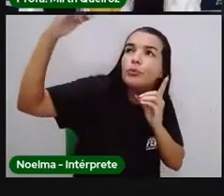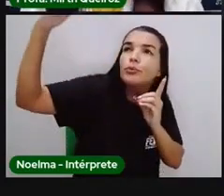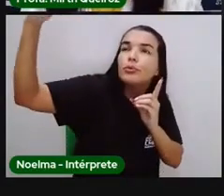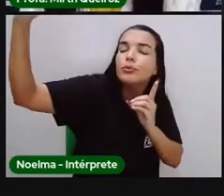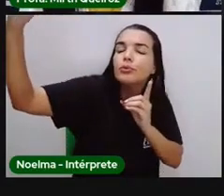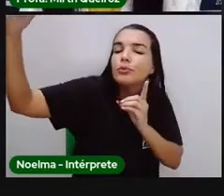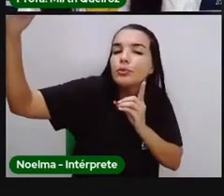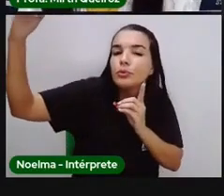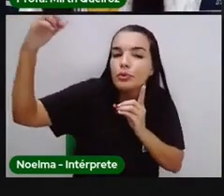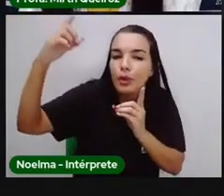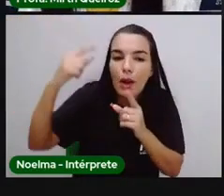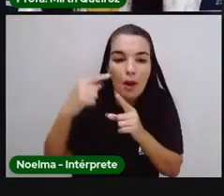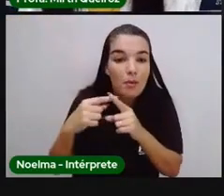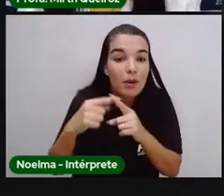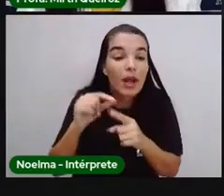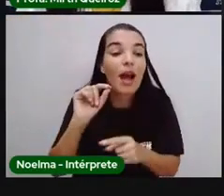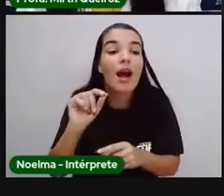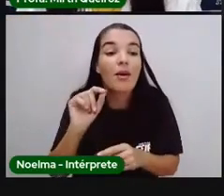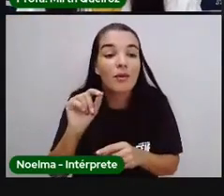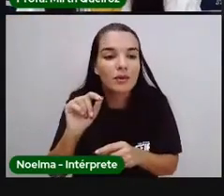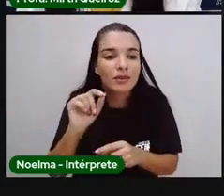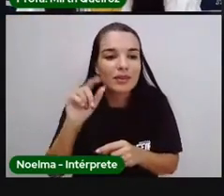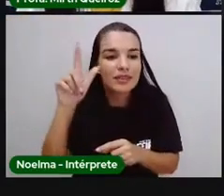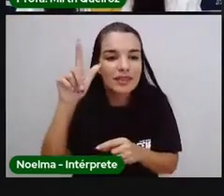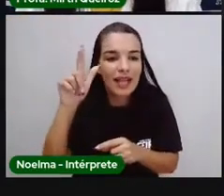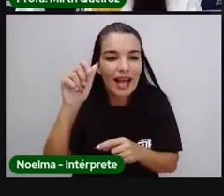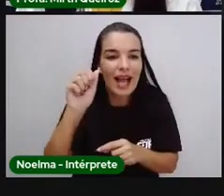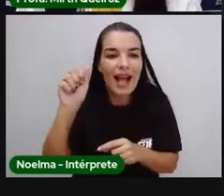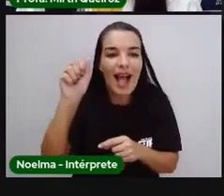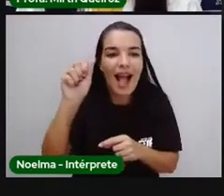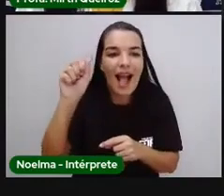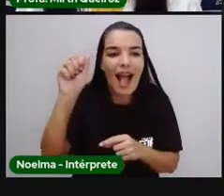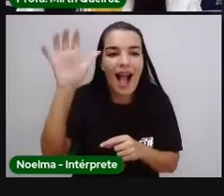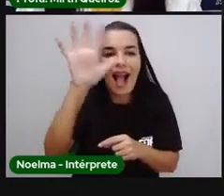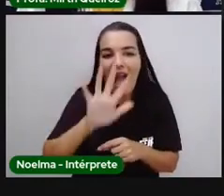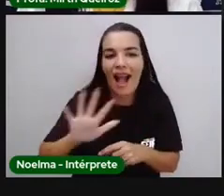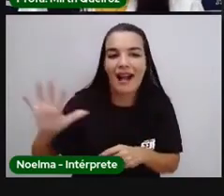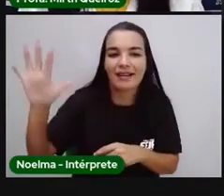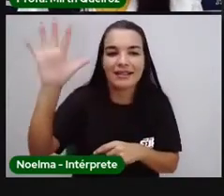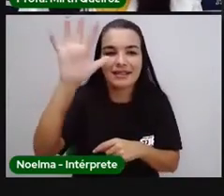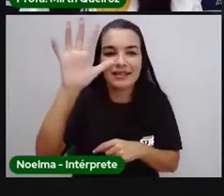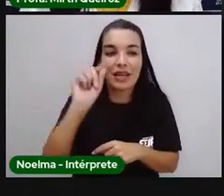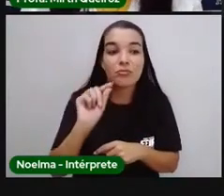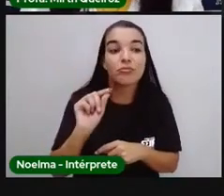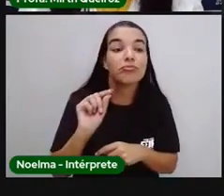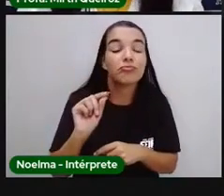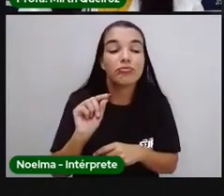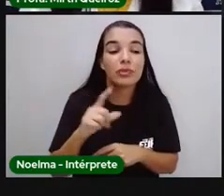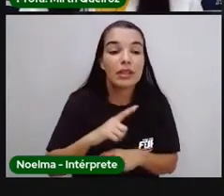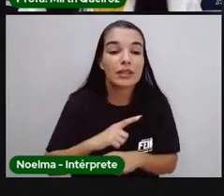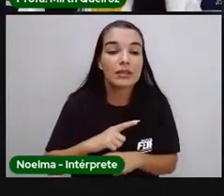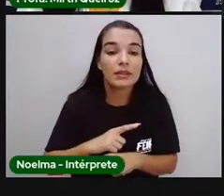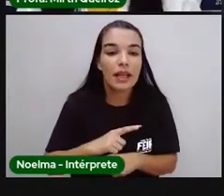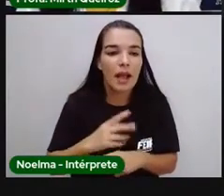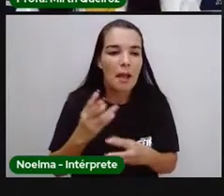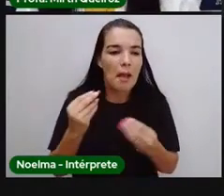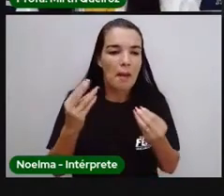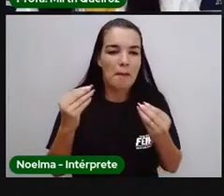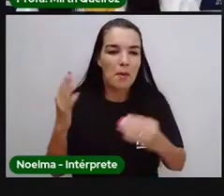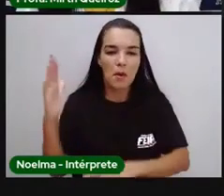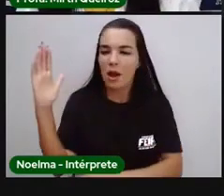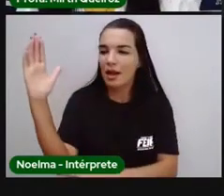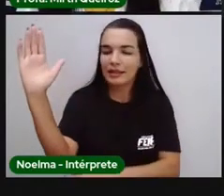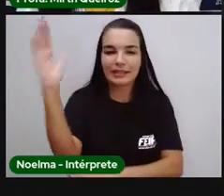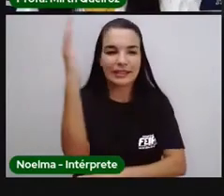assim, porque era lá no Oriente, onde haviam inúmeros castelos, né? E esses